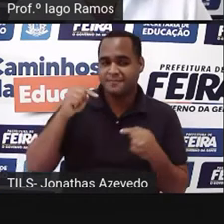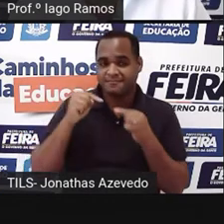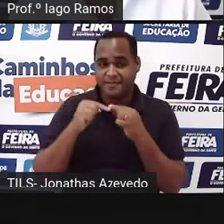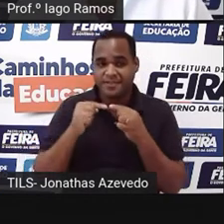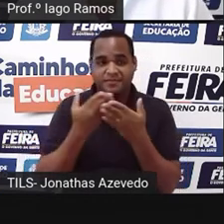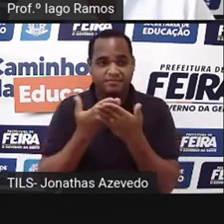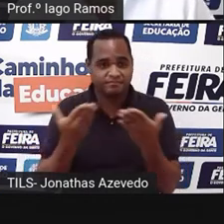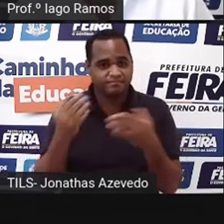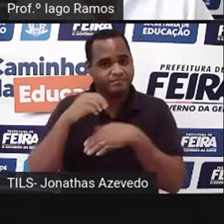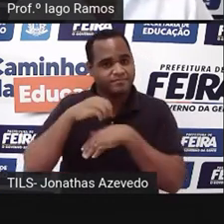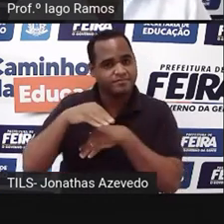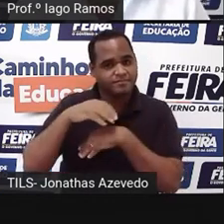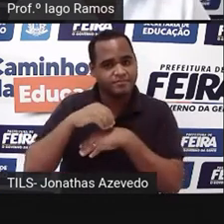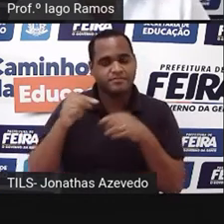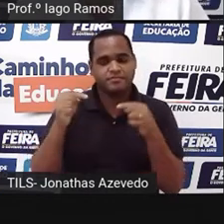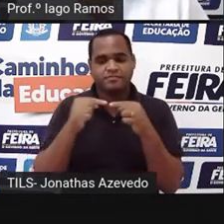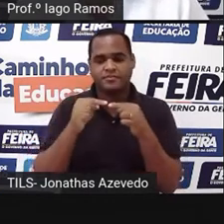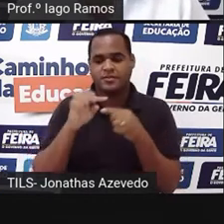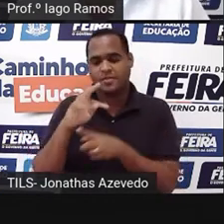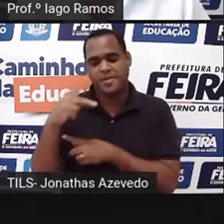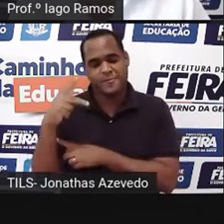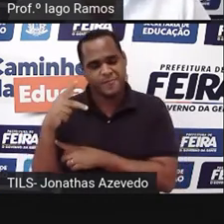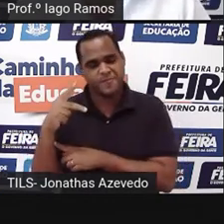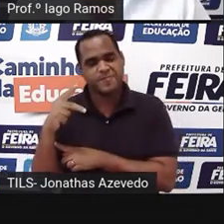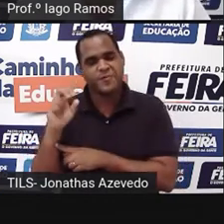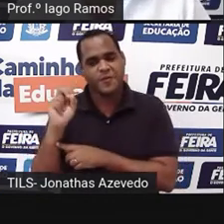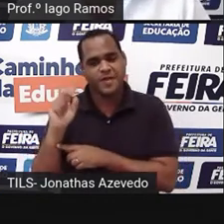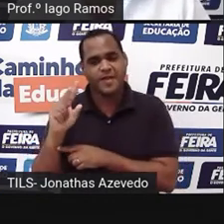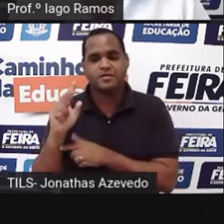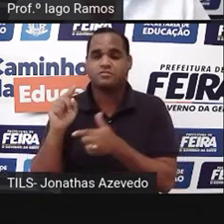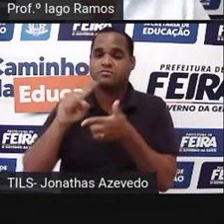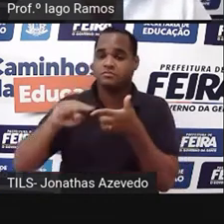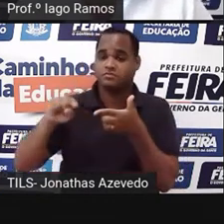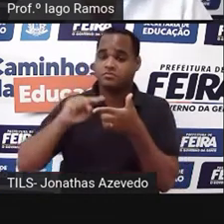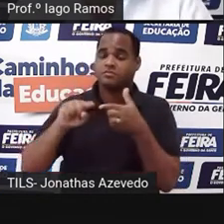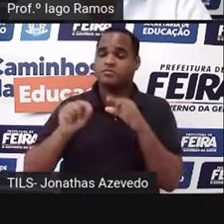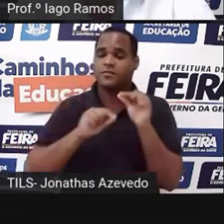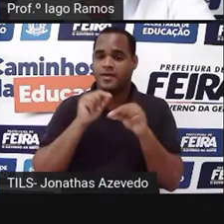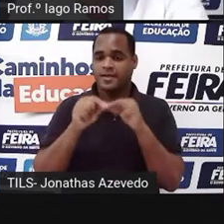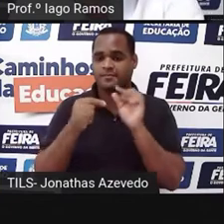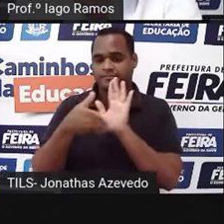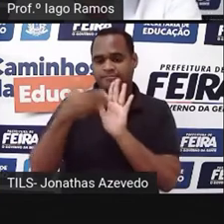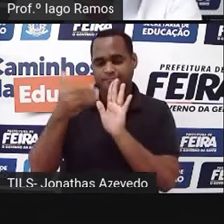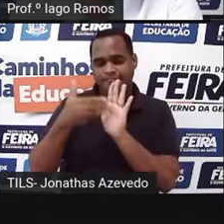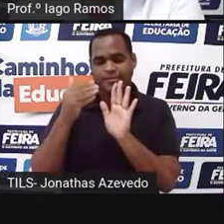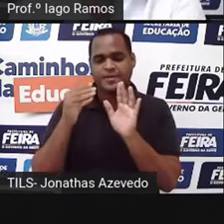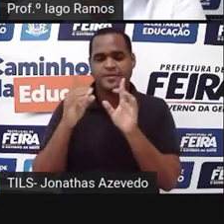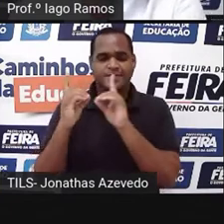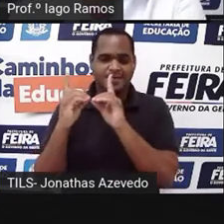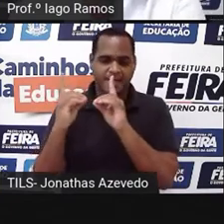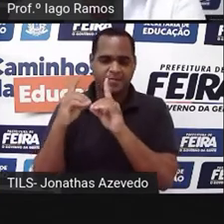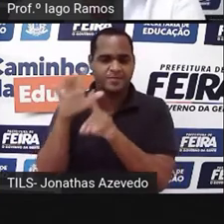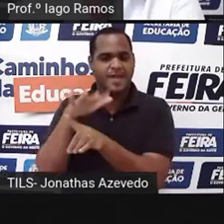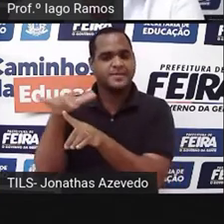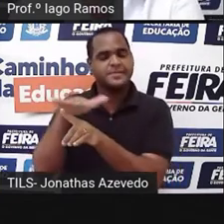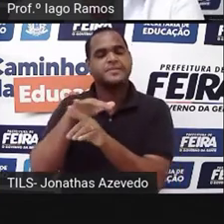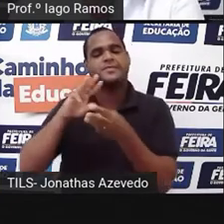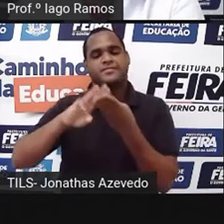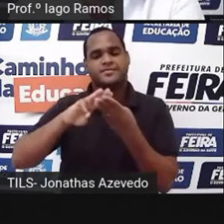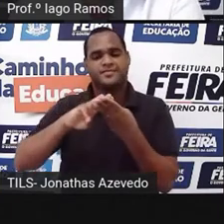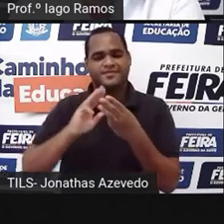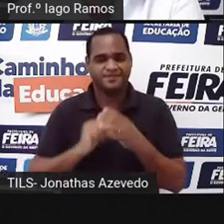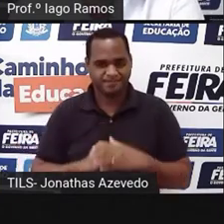trazer para o Teorema de Pitágoras, tá bom? É um problema que está em um livro didático de matemática, certo?